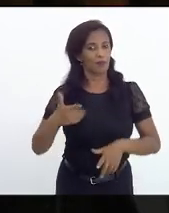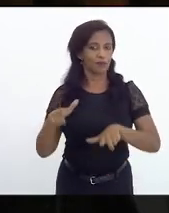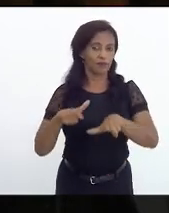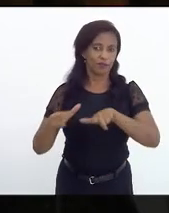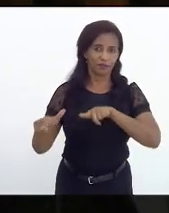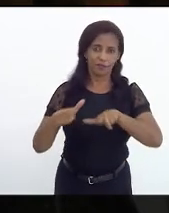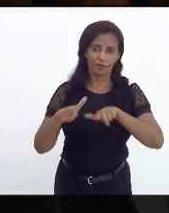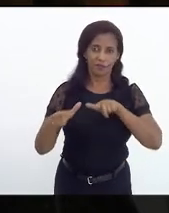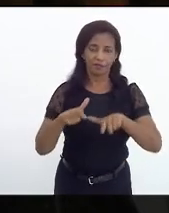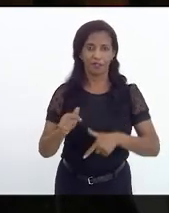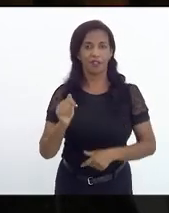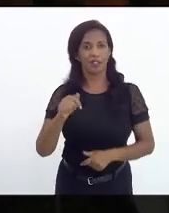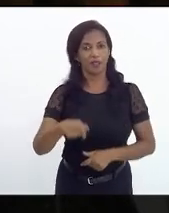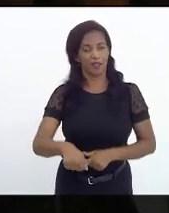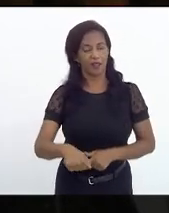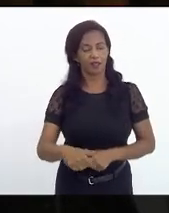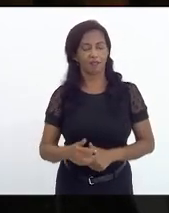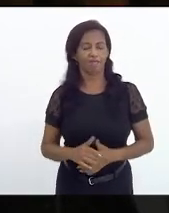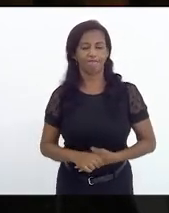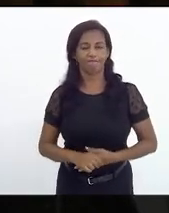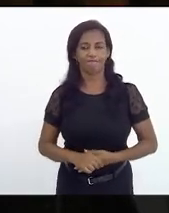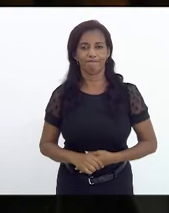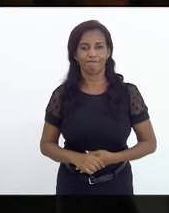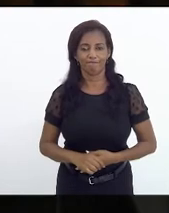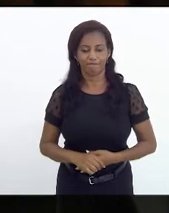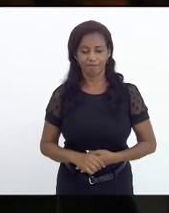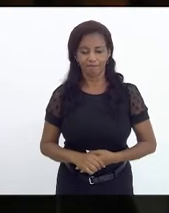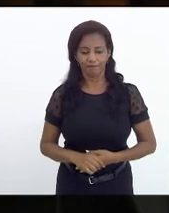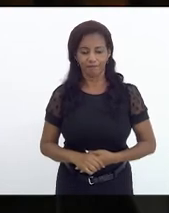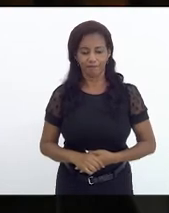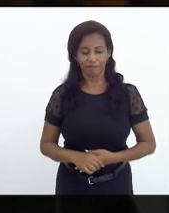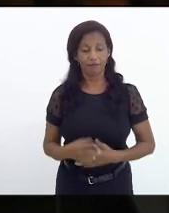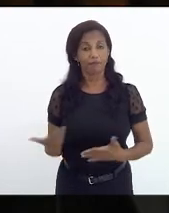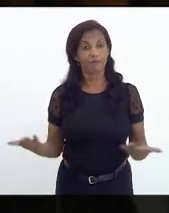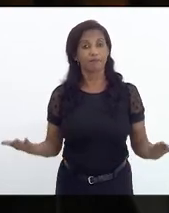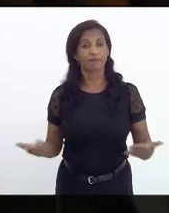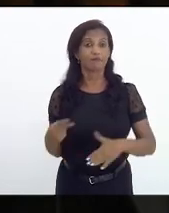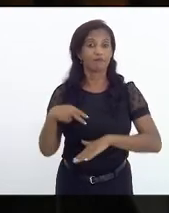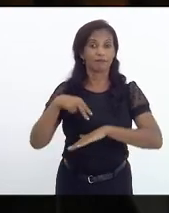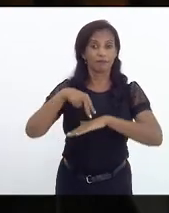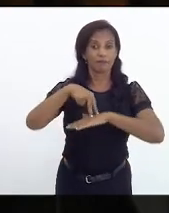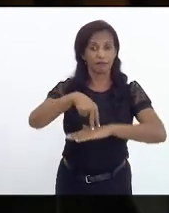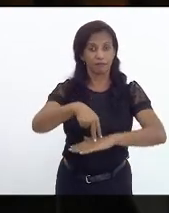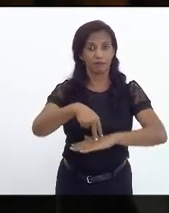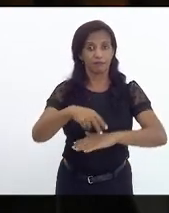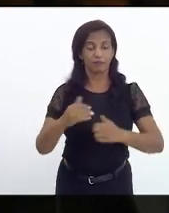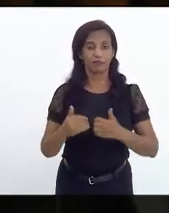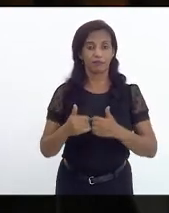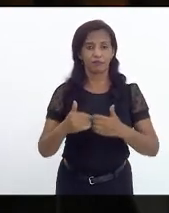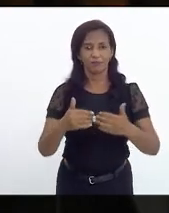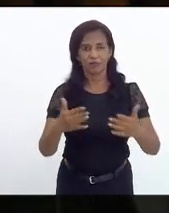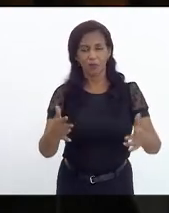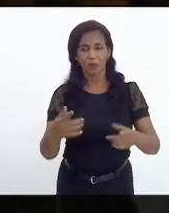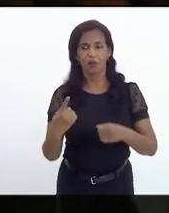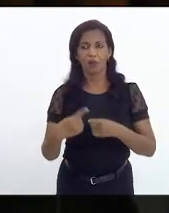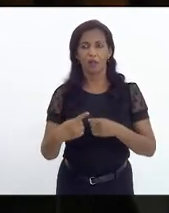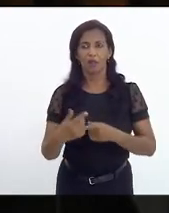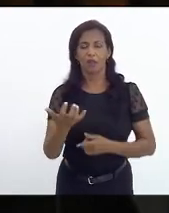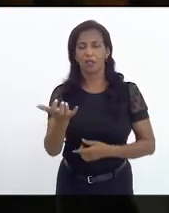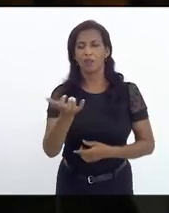aqui do Parlamento Fluminense. Assumo a tribuna nesse expediente inicial porque quero